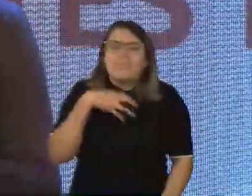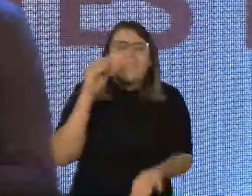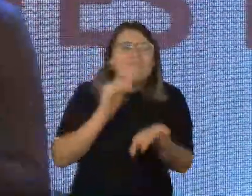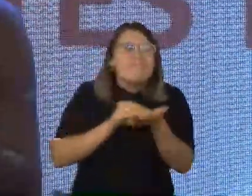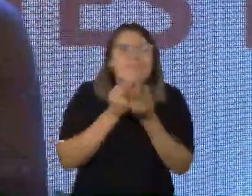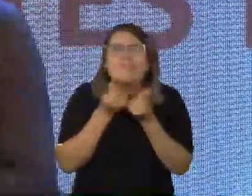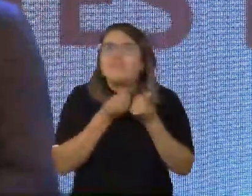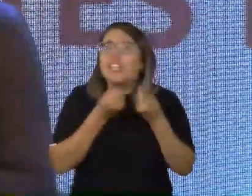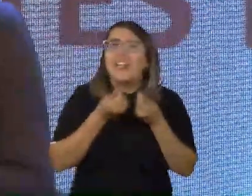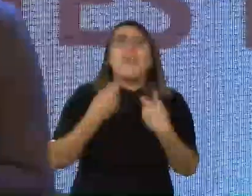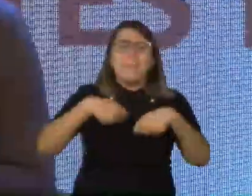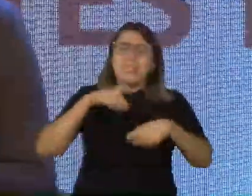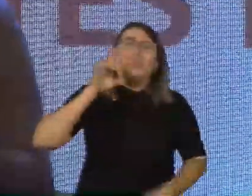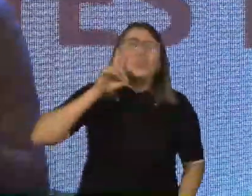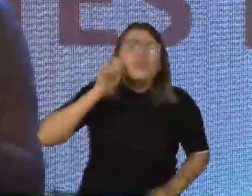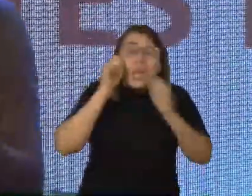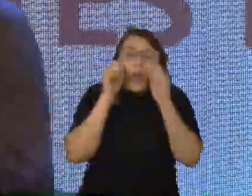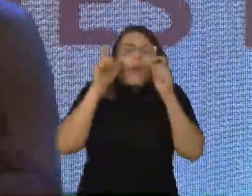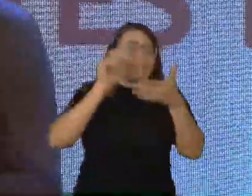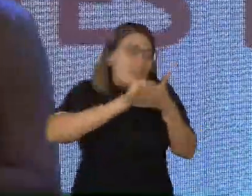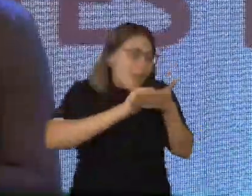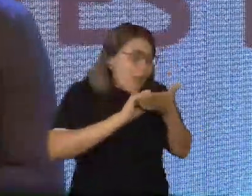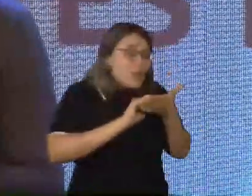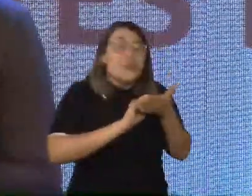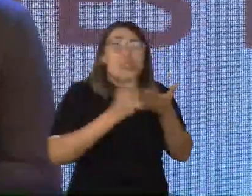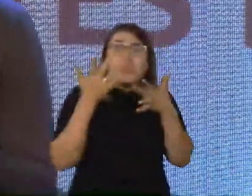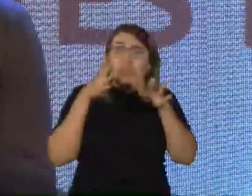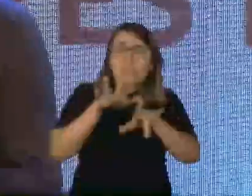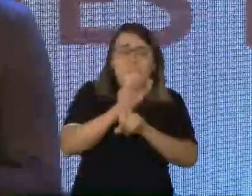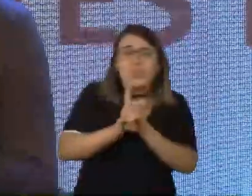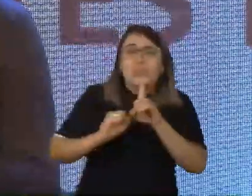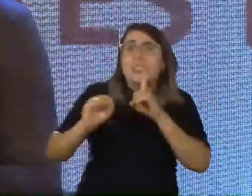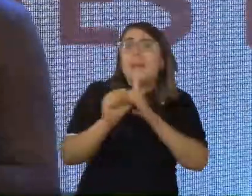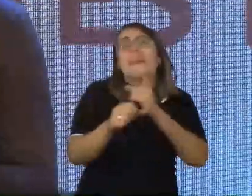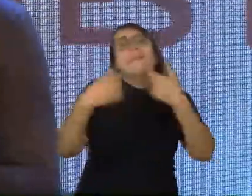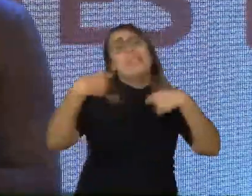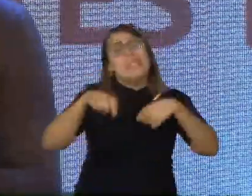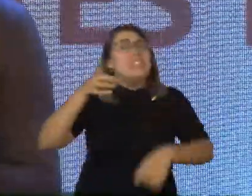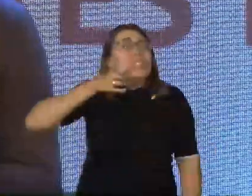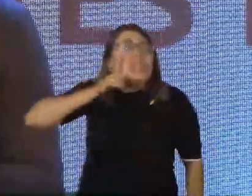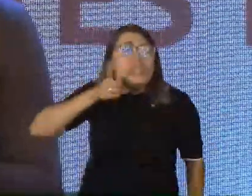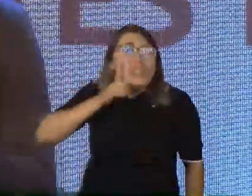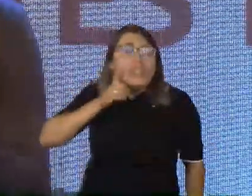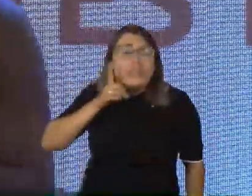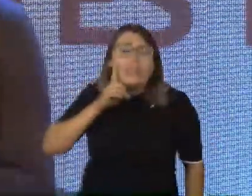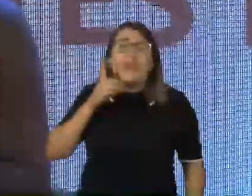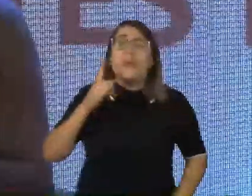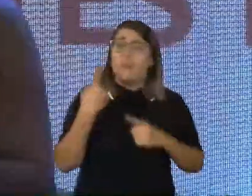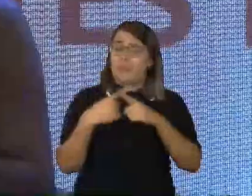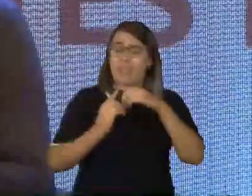escrevendo a minha história todos os dias. Porque para você fazer inclusão social, você tem que ser congruente com aquilo que você fala e faz. Porque é um